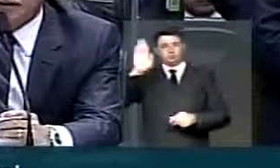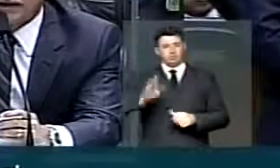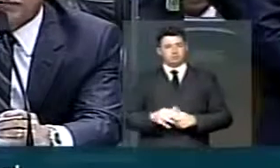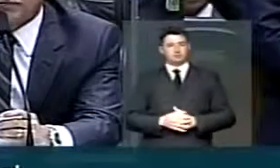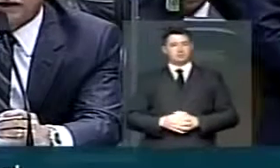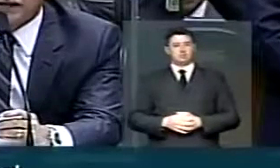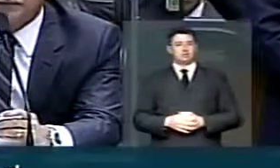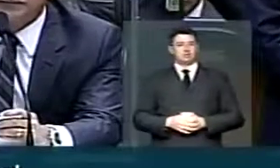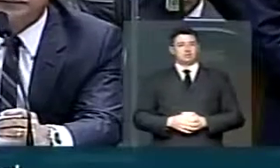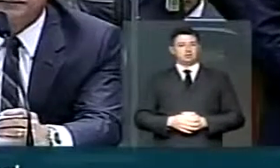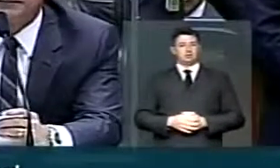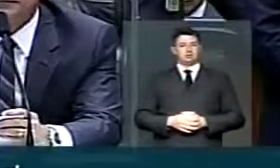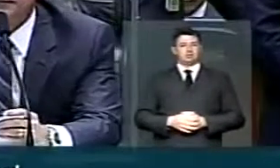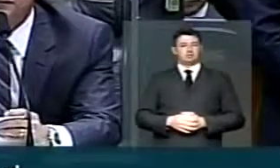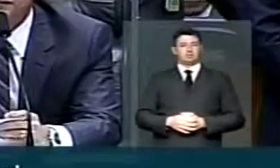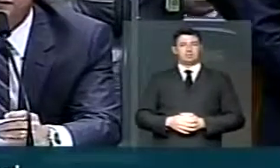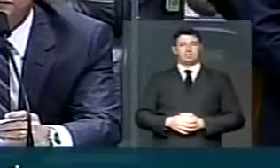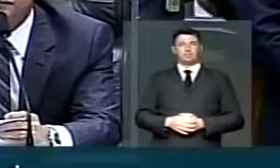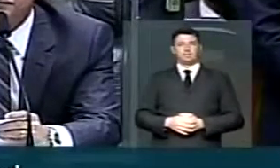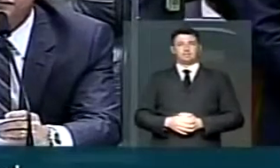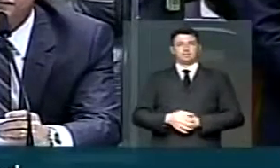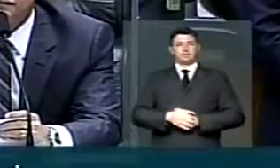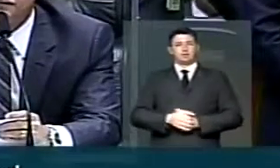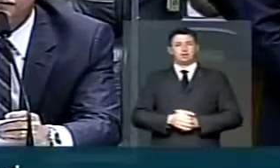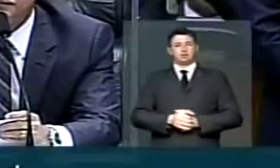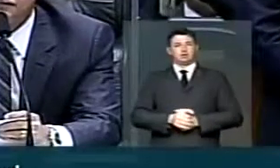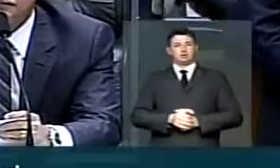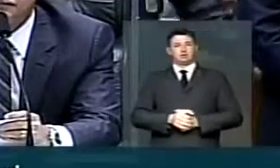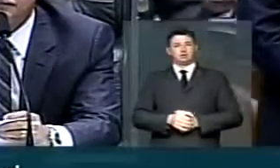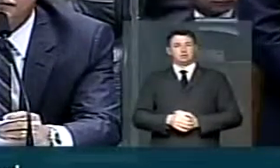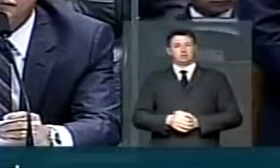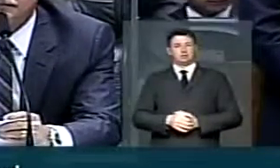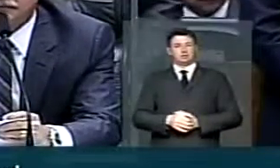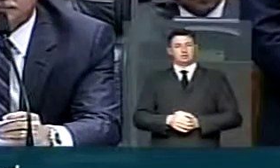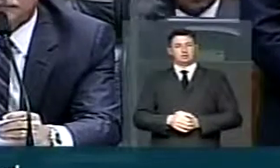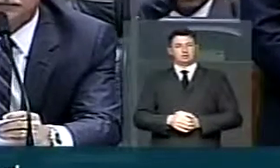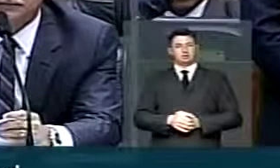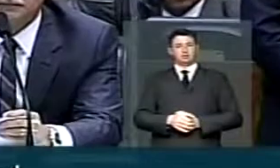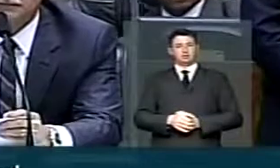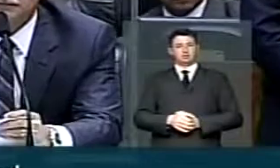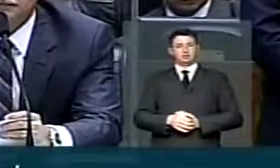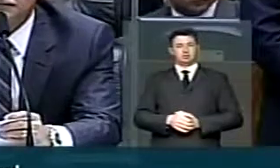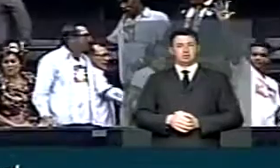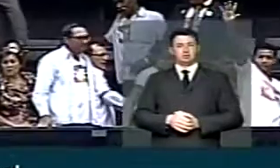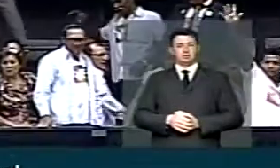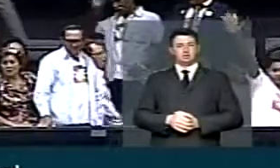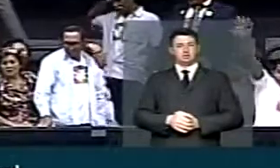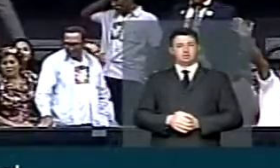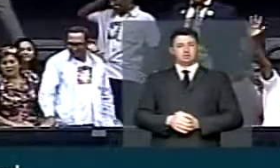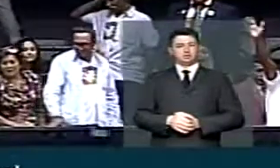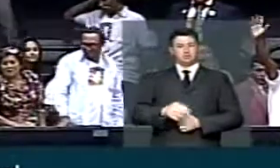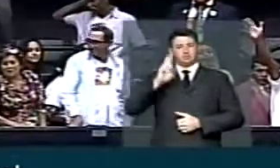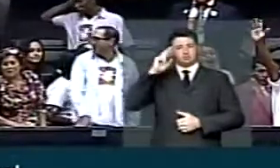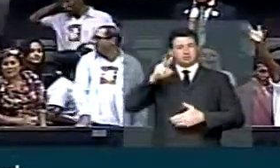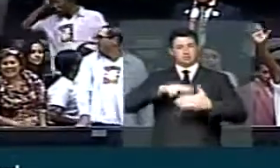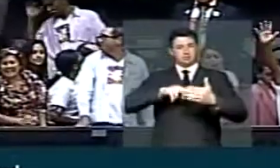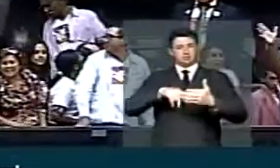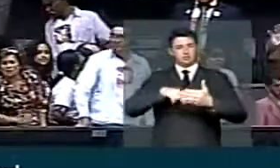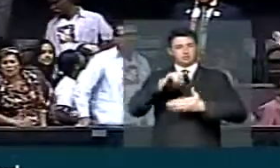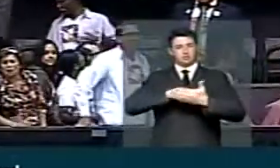Senador Romero, V. Exª acabou de ler um documento